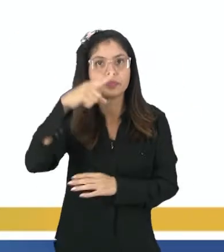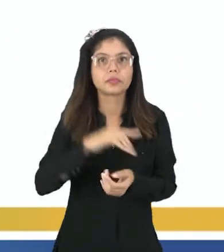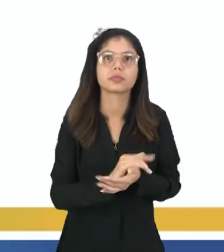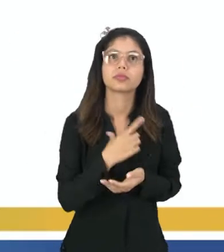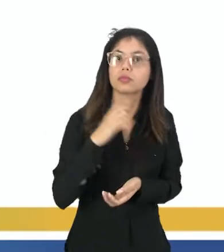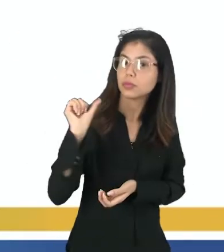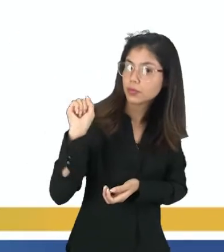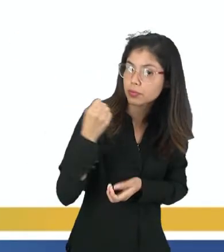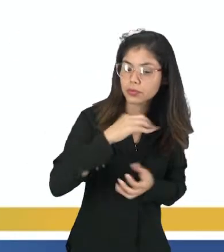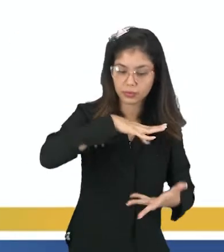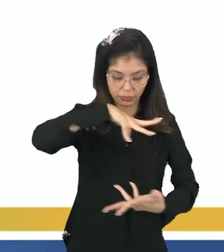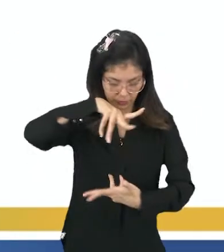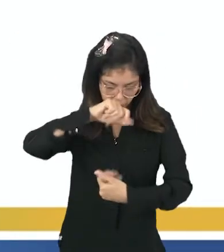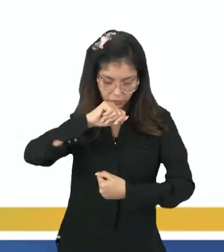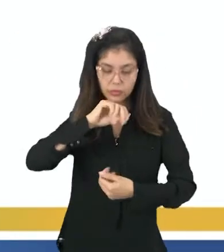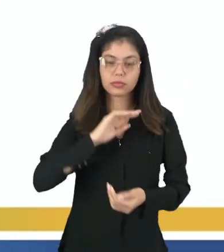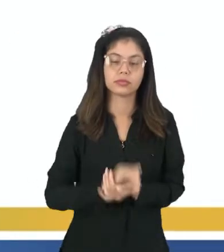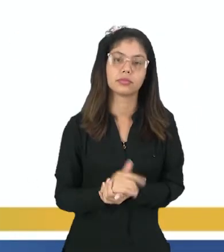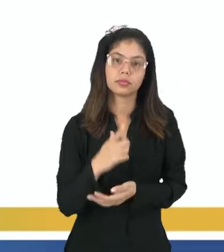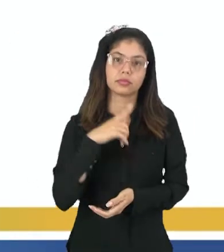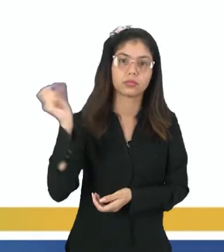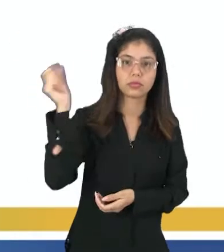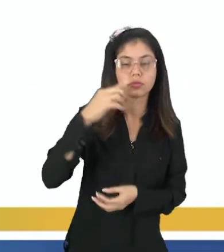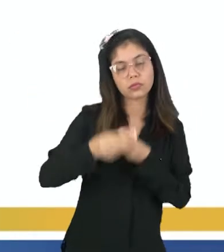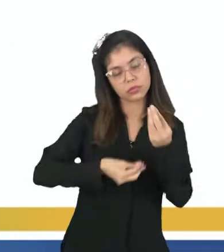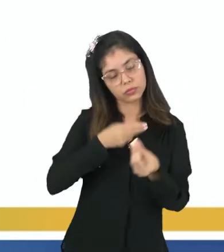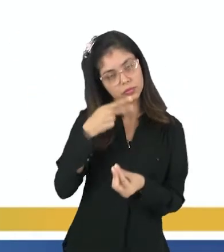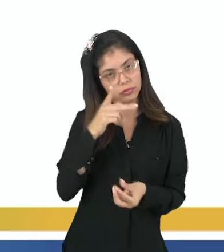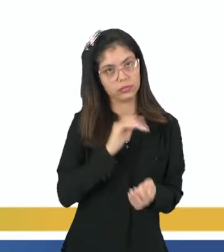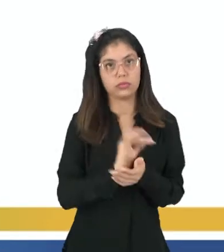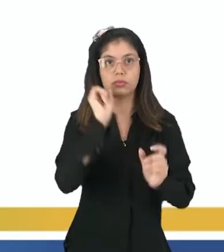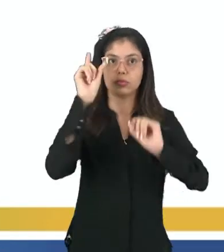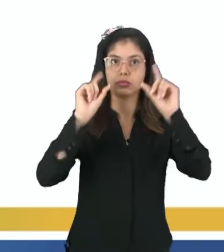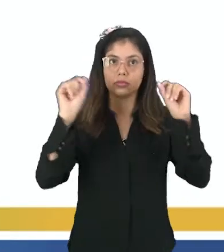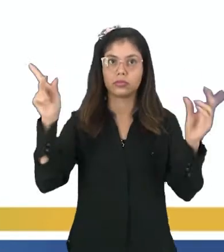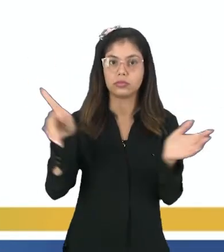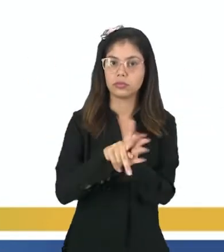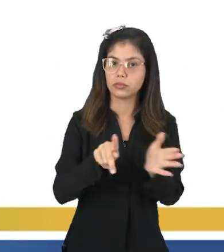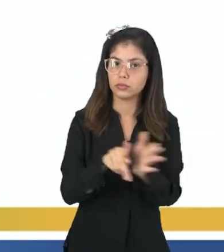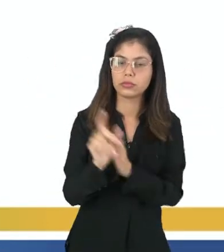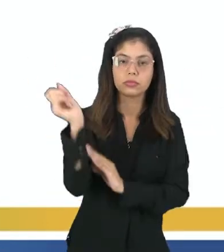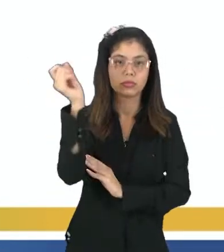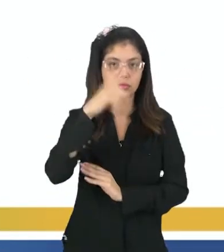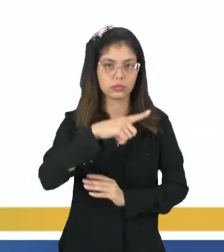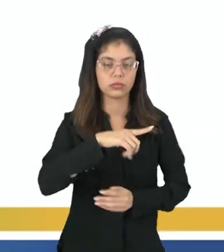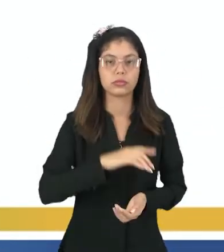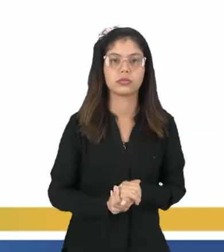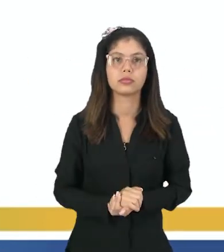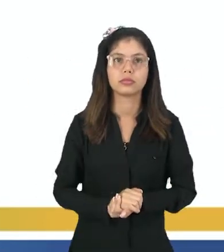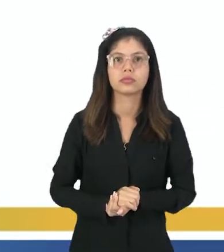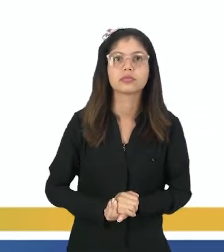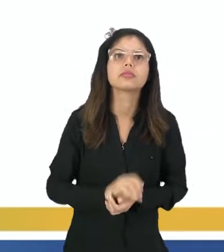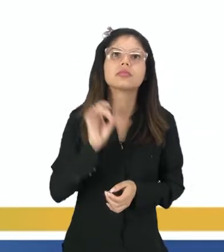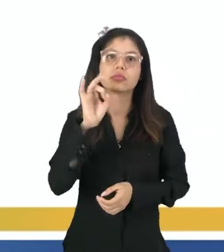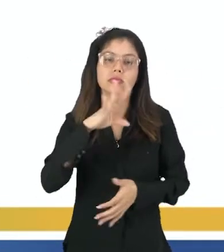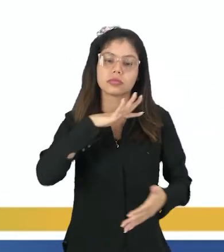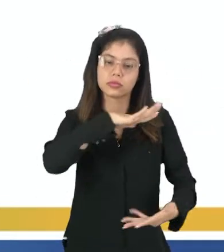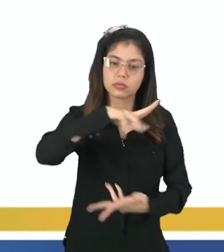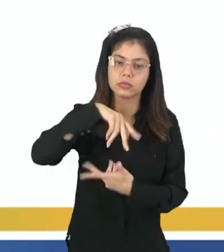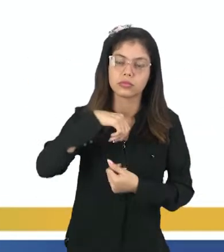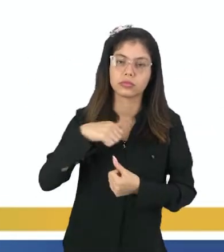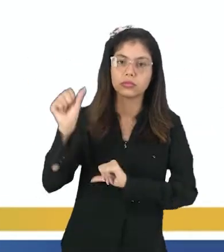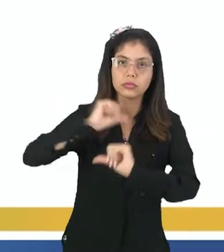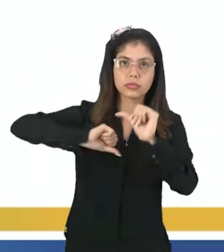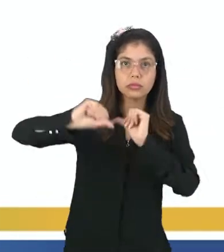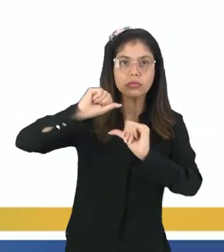aí os planetas. O Sol, como eu falei, ele é uma estrela que tem sua própria luz. Só que os planetas, ao